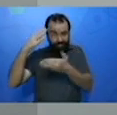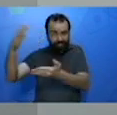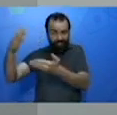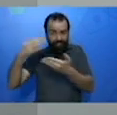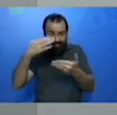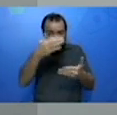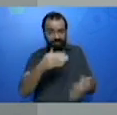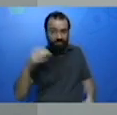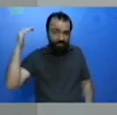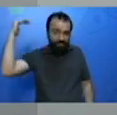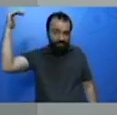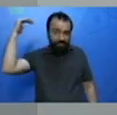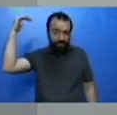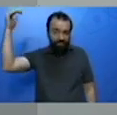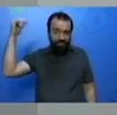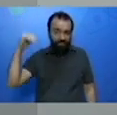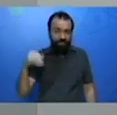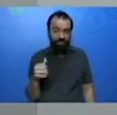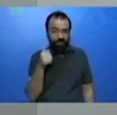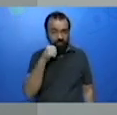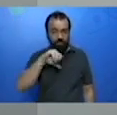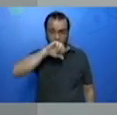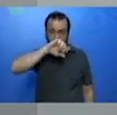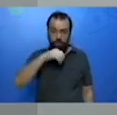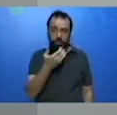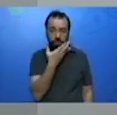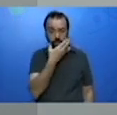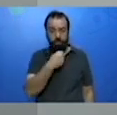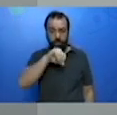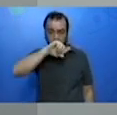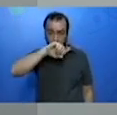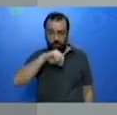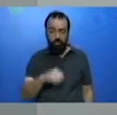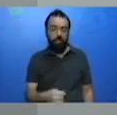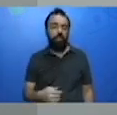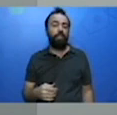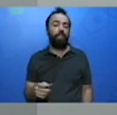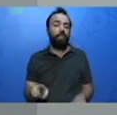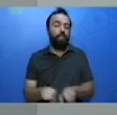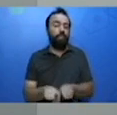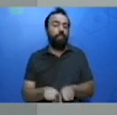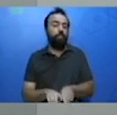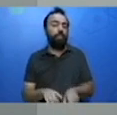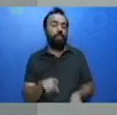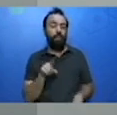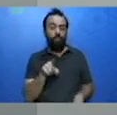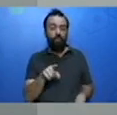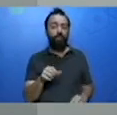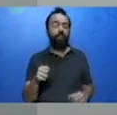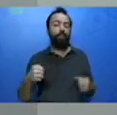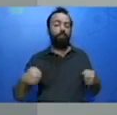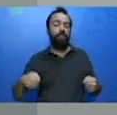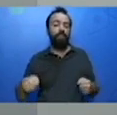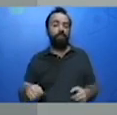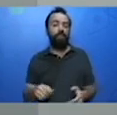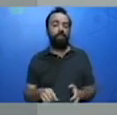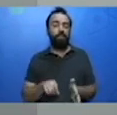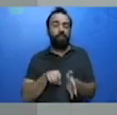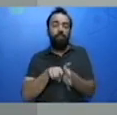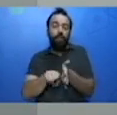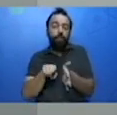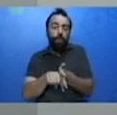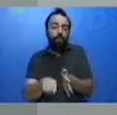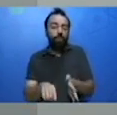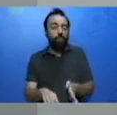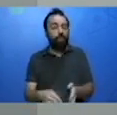dos pais responsáveis e também colocar à disposição para qualquer dúvida sobre as adequações com a